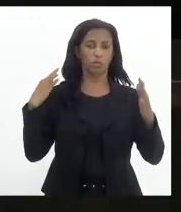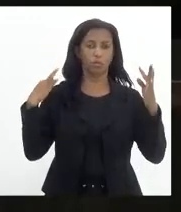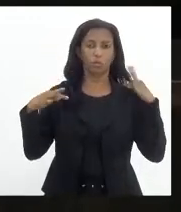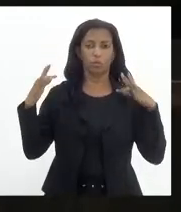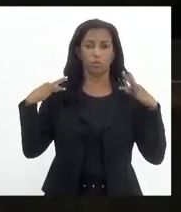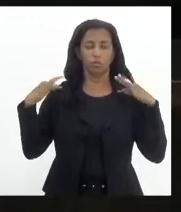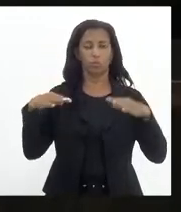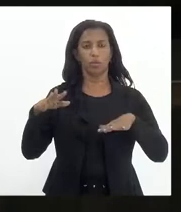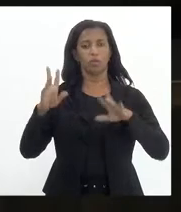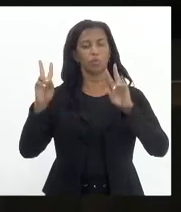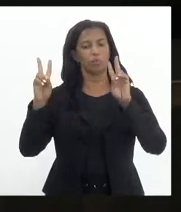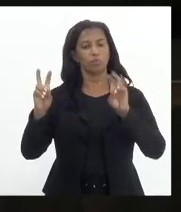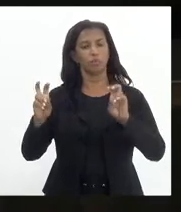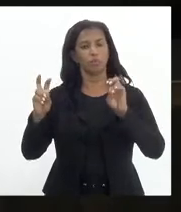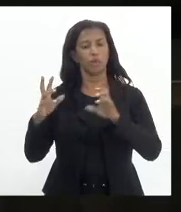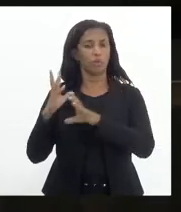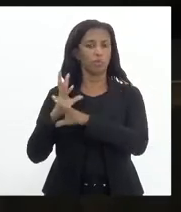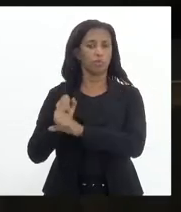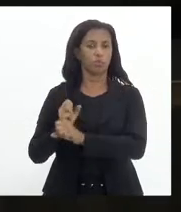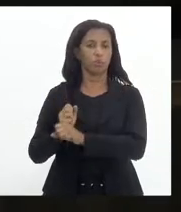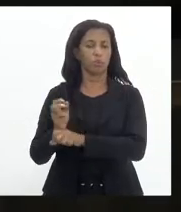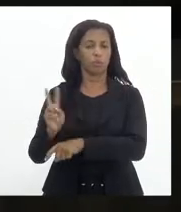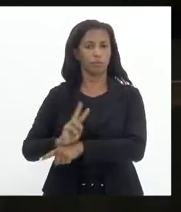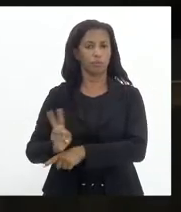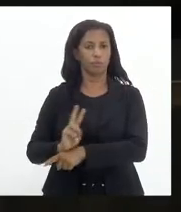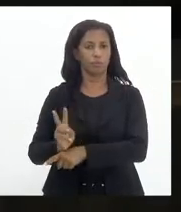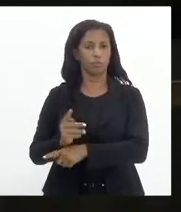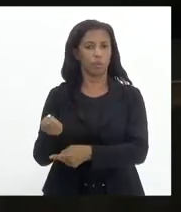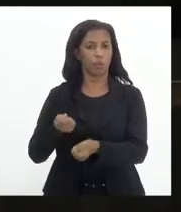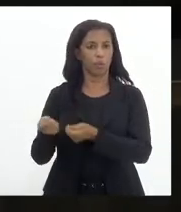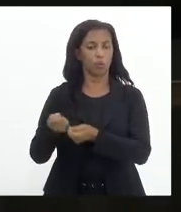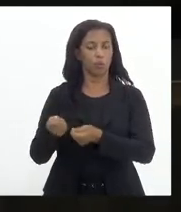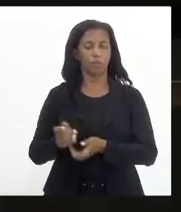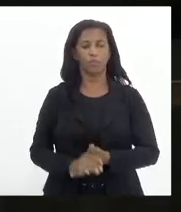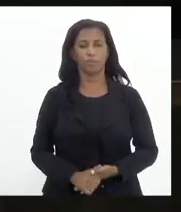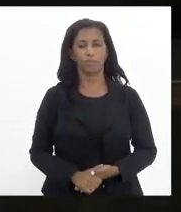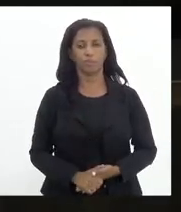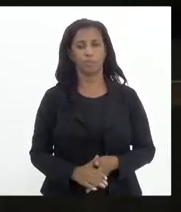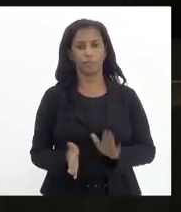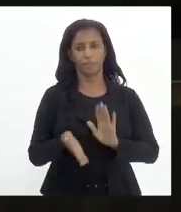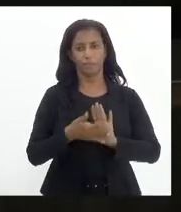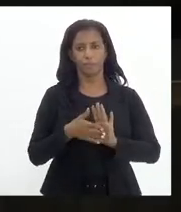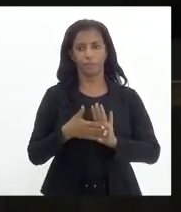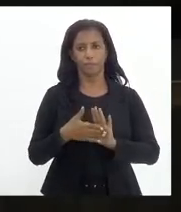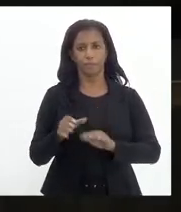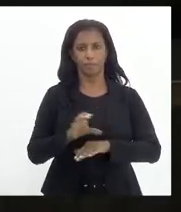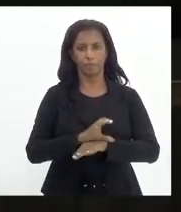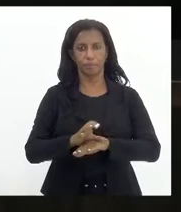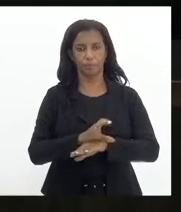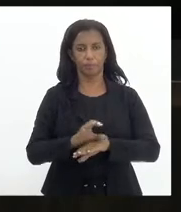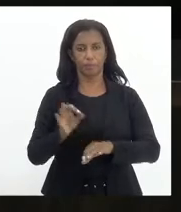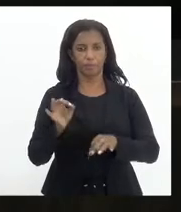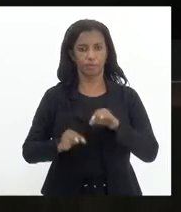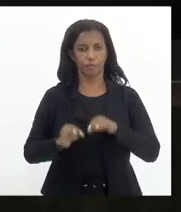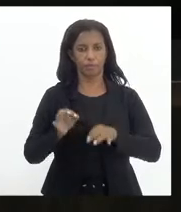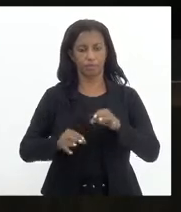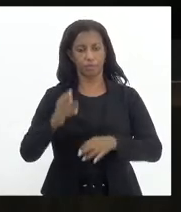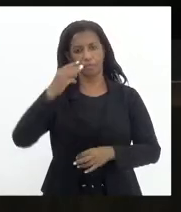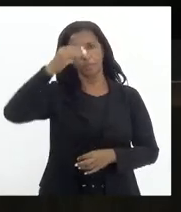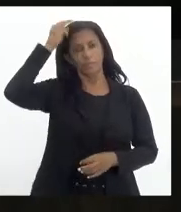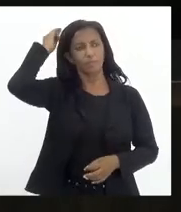assuntos municipais, desenvolvimento regional e de orçamento, finanças, fiscalização financeira e controle. Para emitir parecer pela comissão de condição de justiça, deputado Márcio